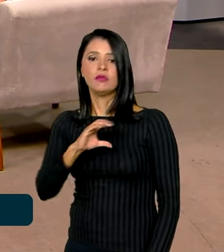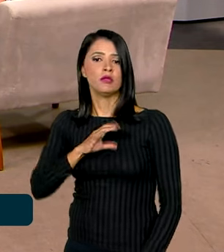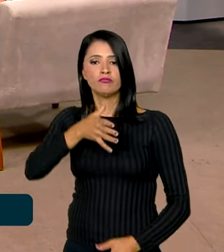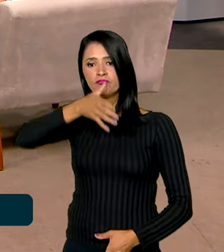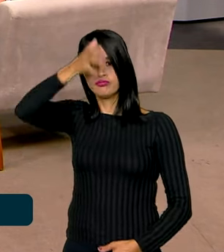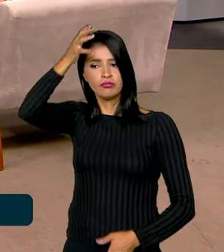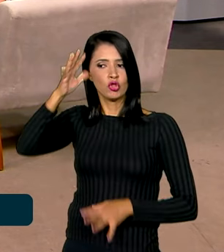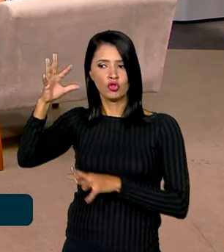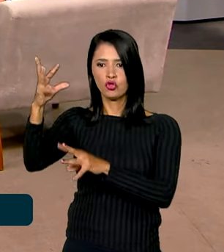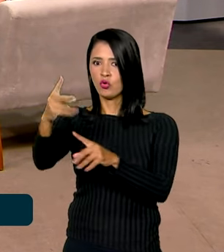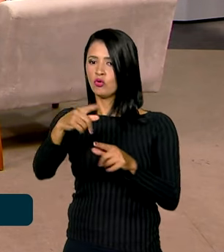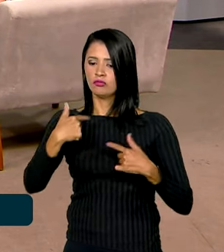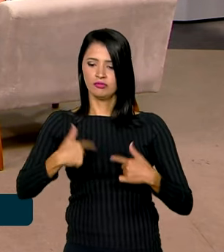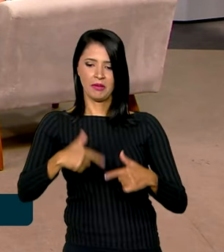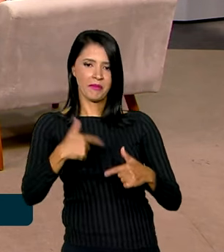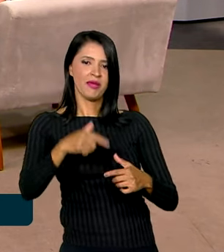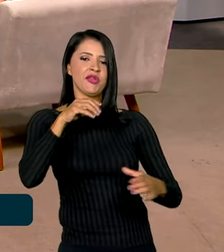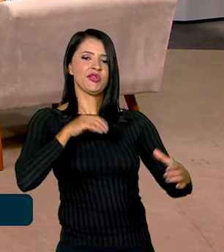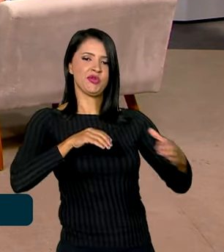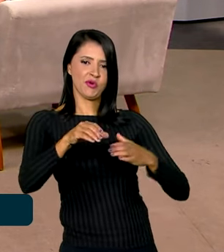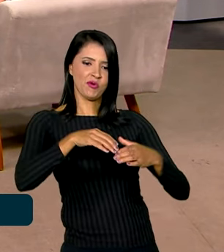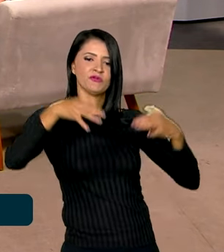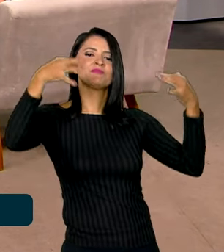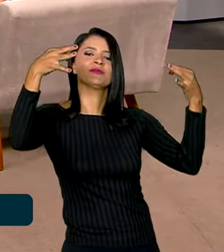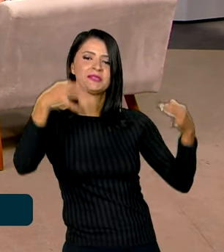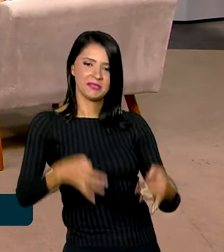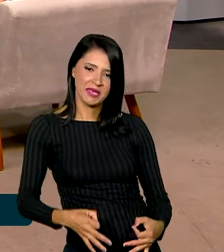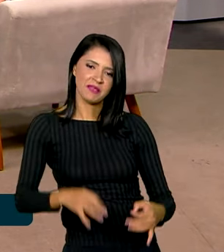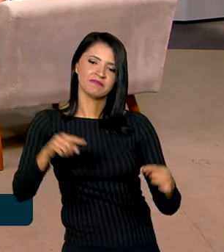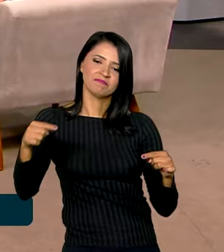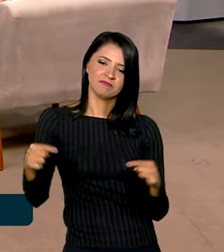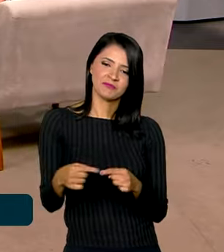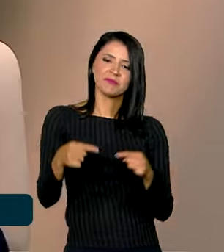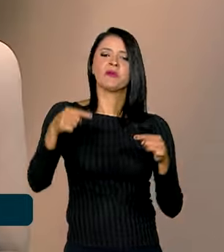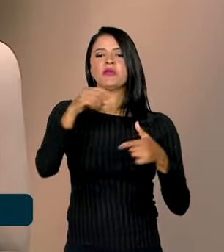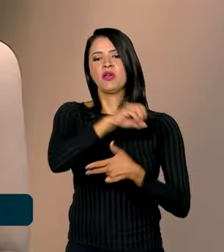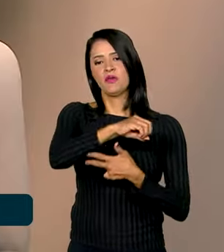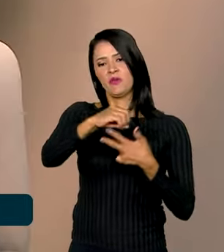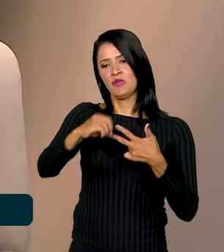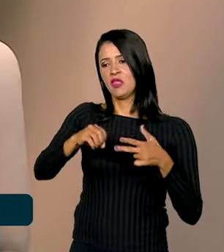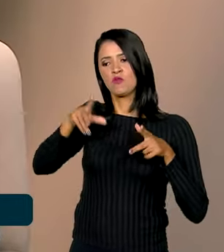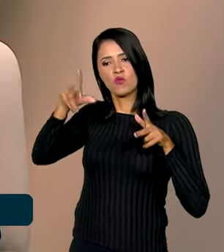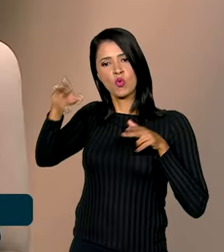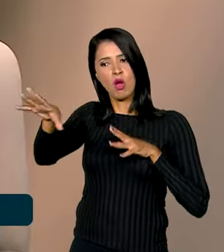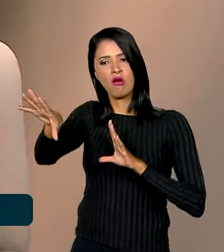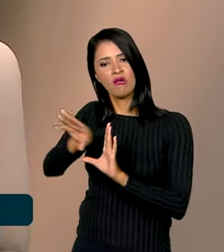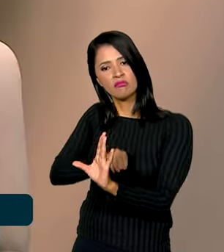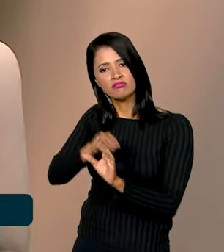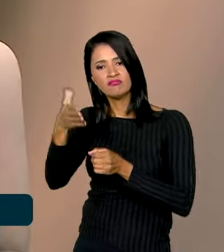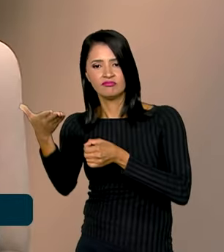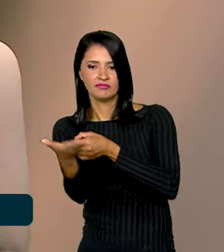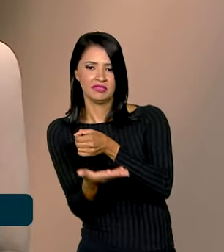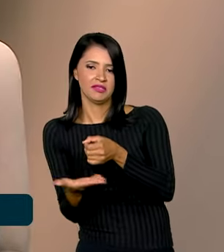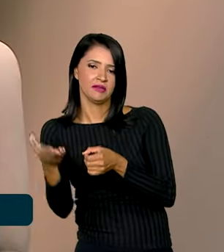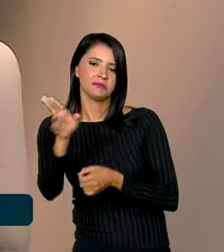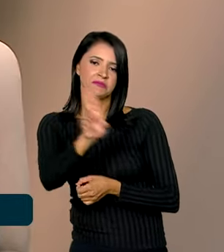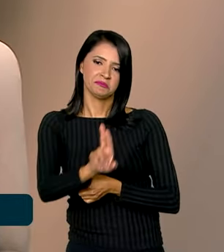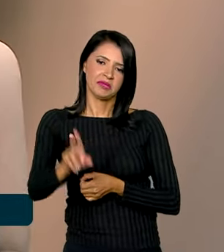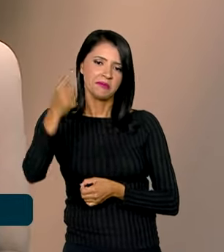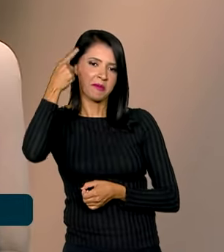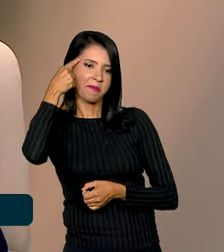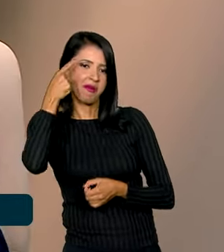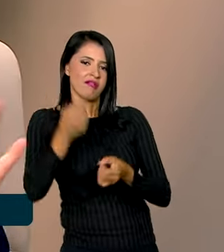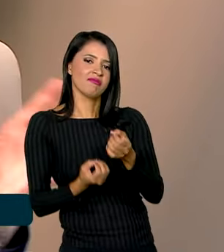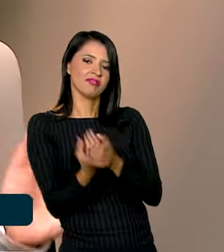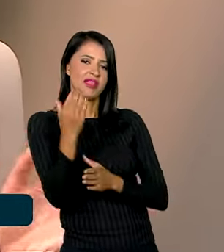mundo vai atuar para que o concurso dê certo nos moldes do Enem, né? Toda a expertise do Enem está sendo muito utilizada para pensar o